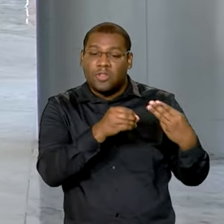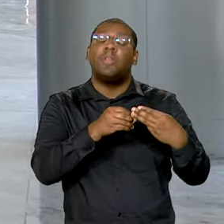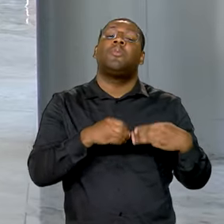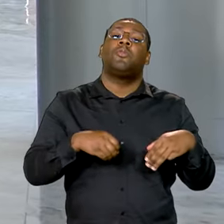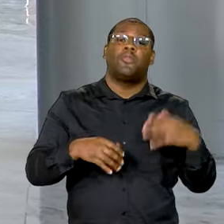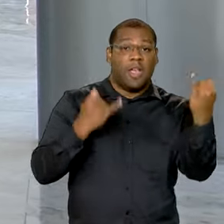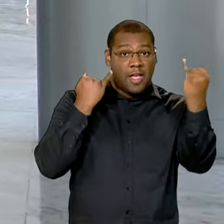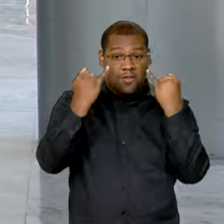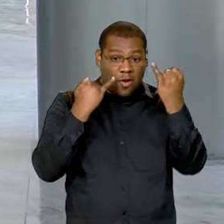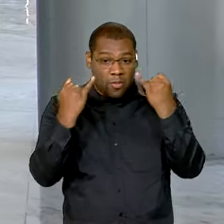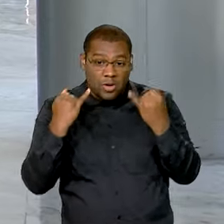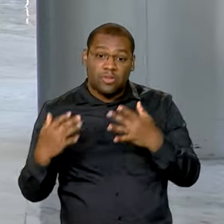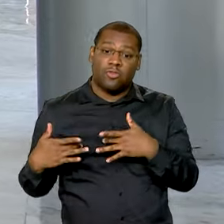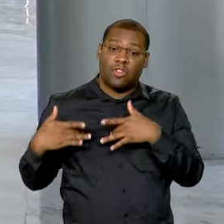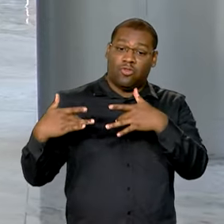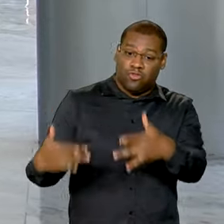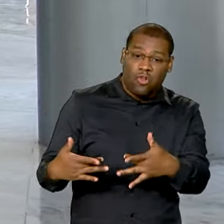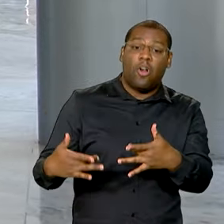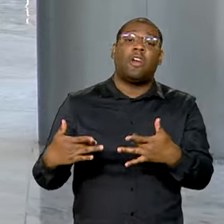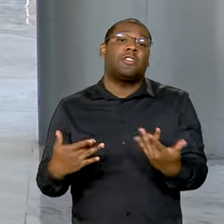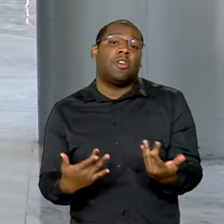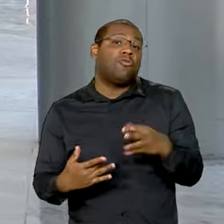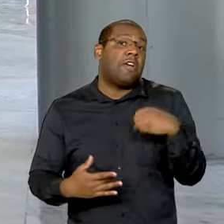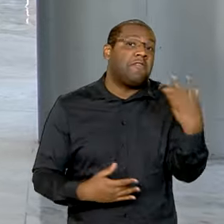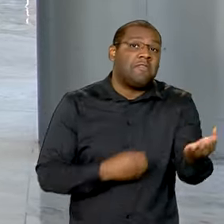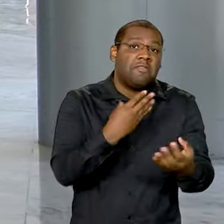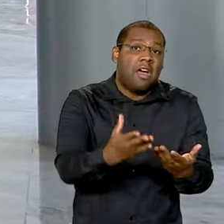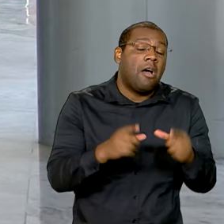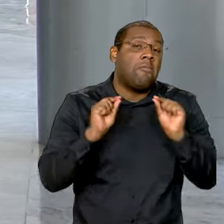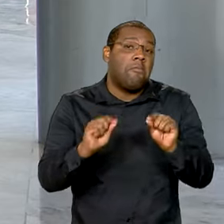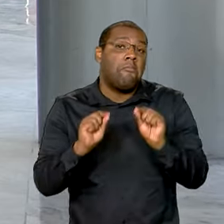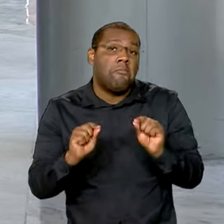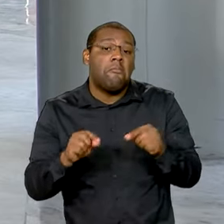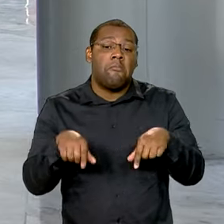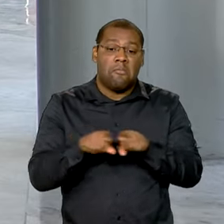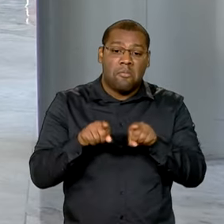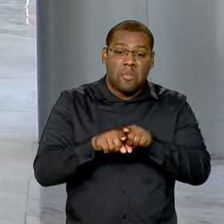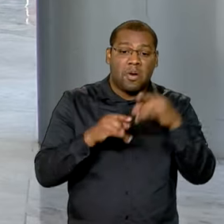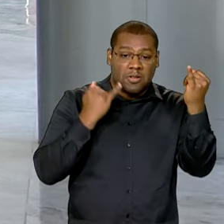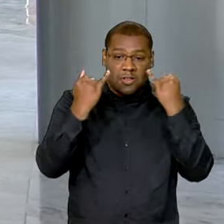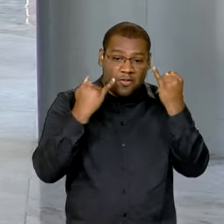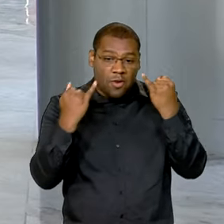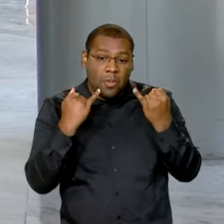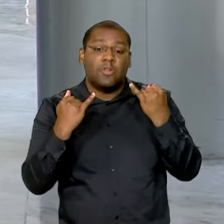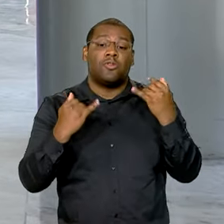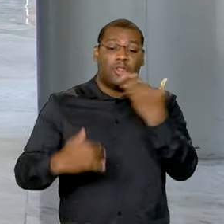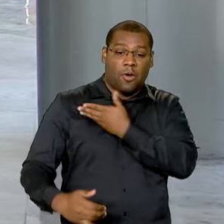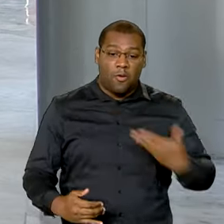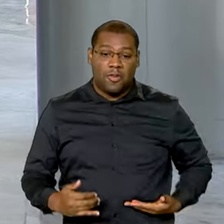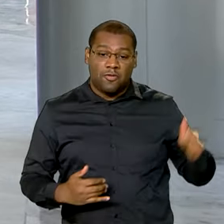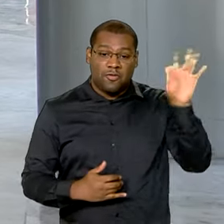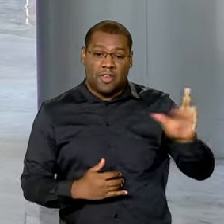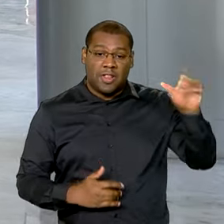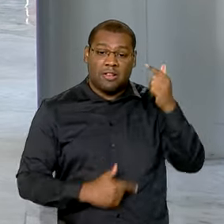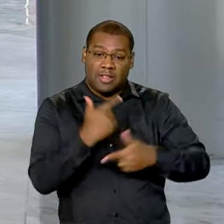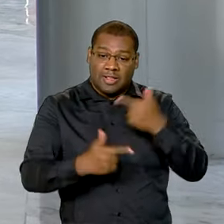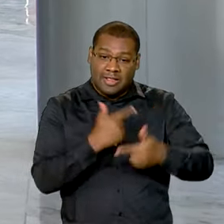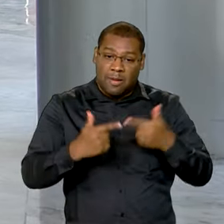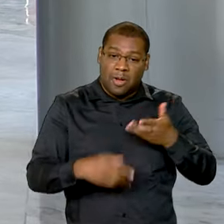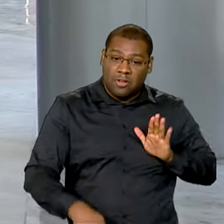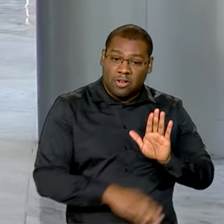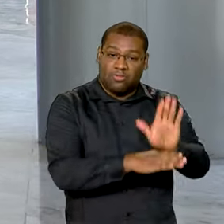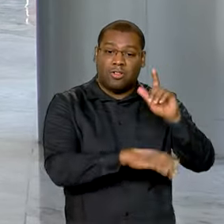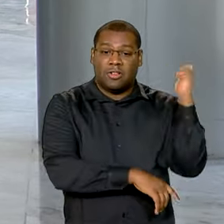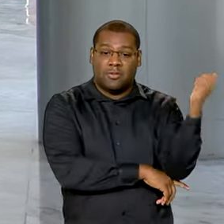orientações sobre o que doar e como doar e notícias sobre o trabalho de reconstrução realizado pelo governo federal.